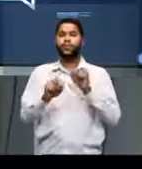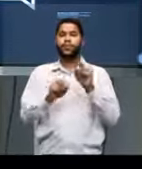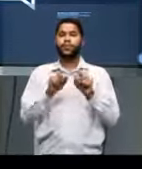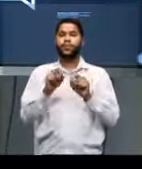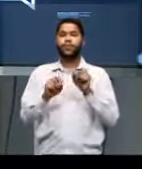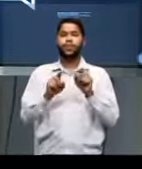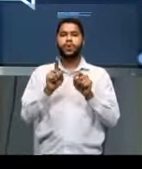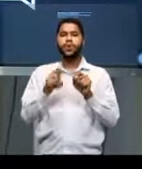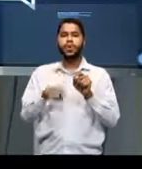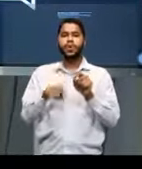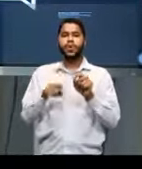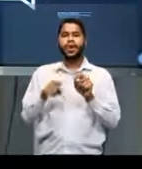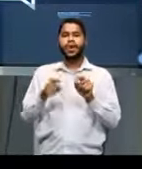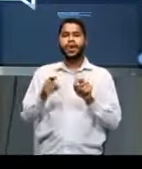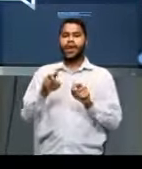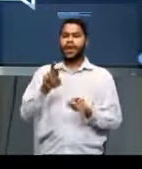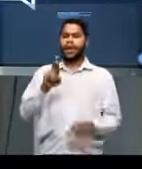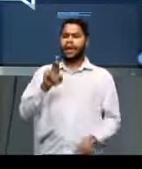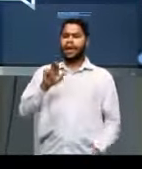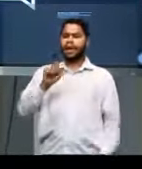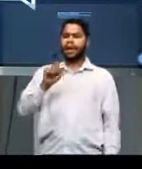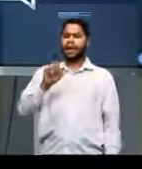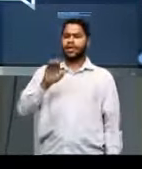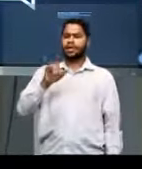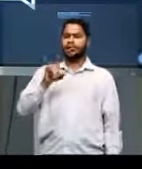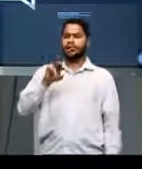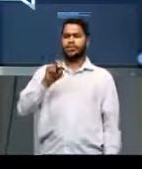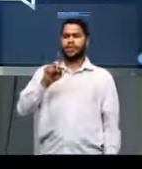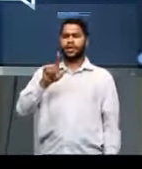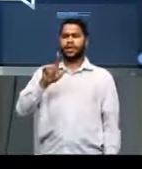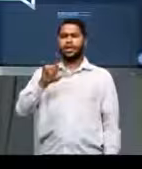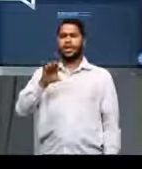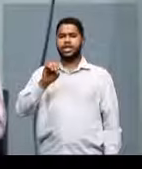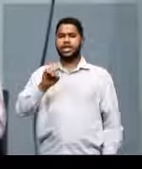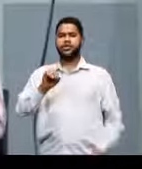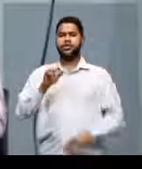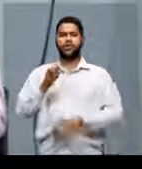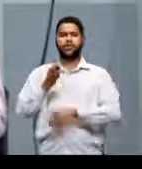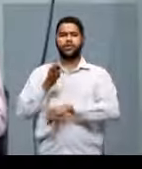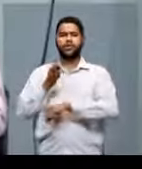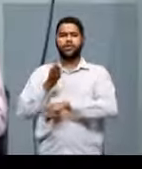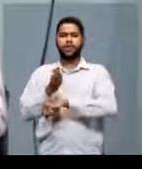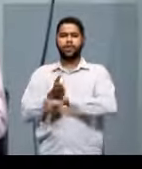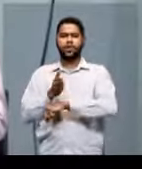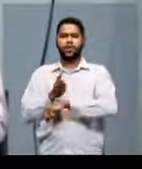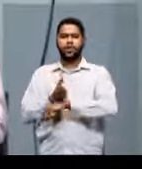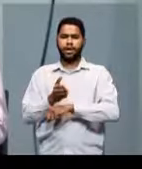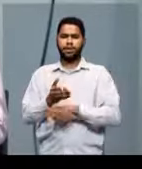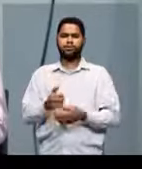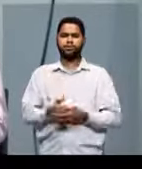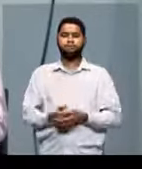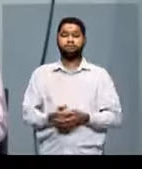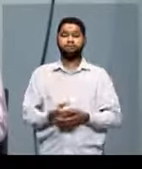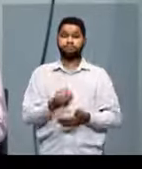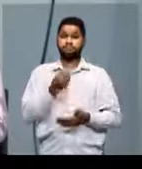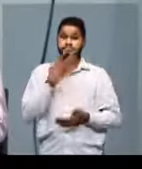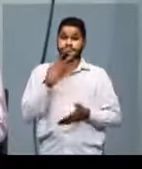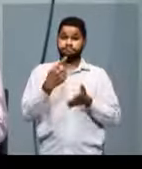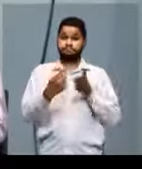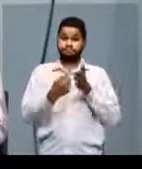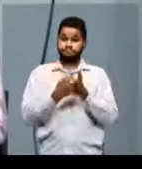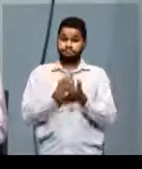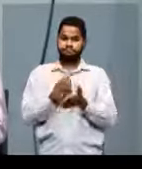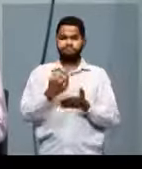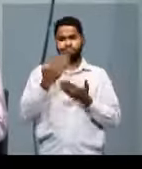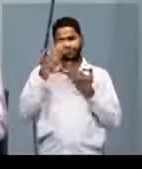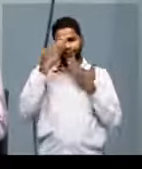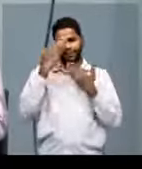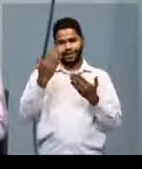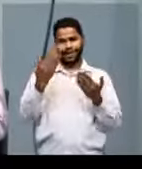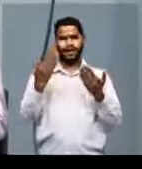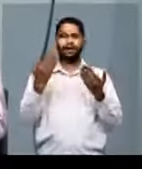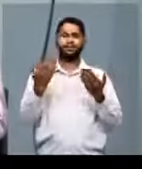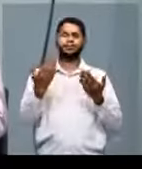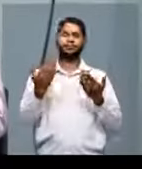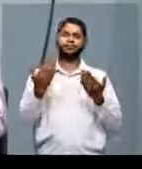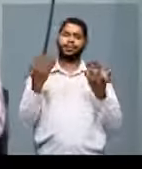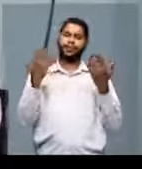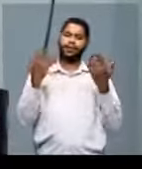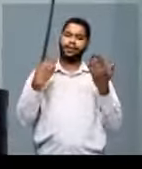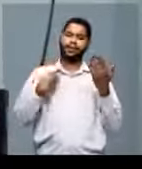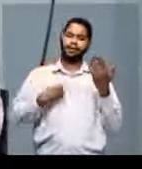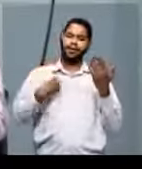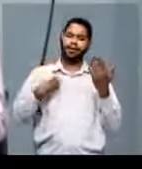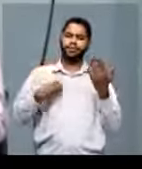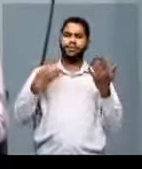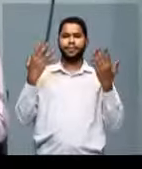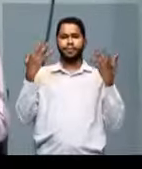racionalismo moderno? Que pergunta ótima, Bárbara. Muito obrigado pela sua participação. Meus parabéns. Parabéns à